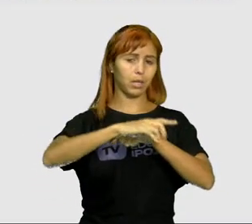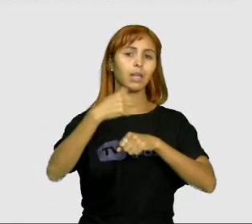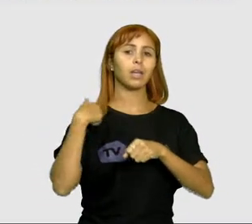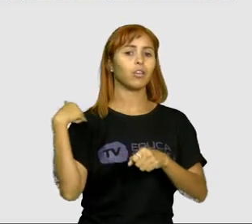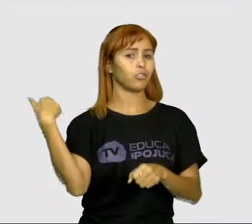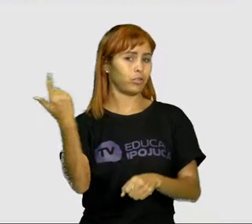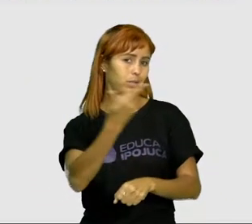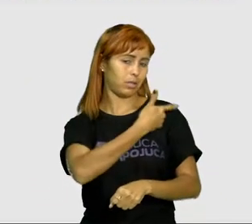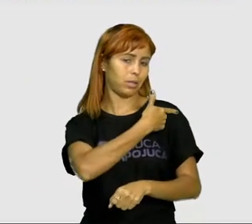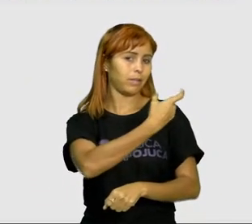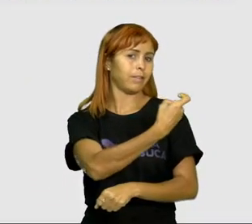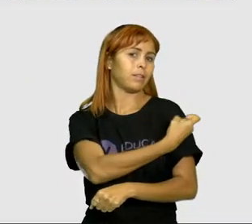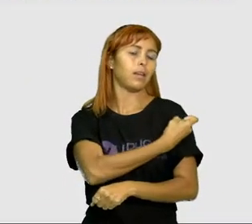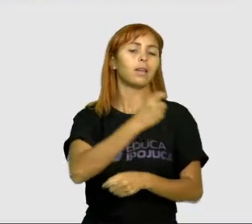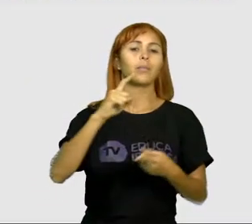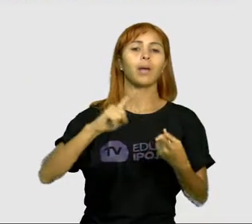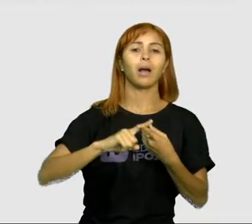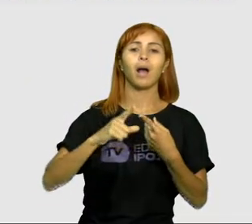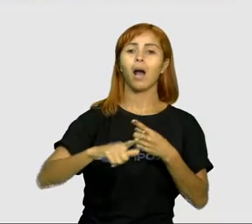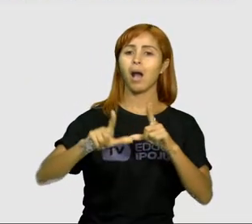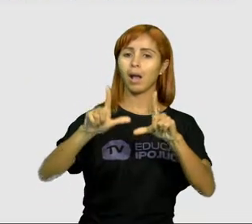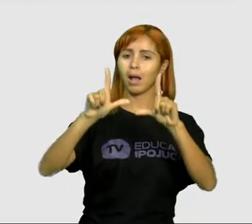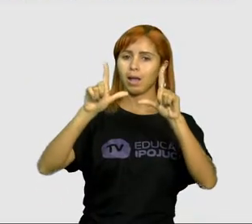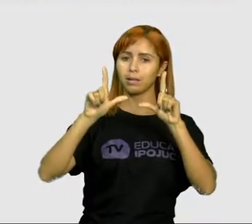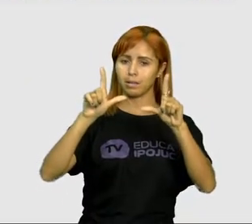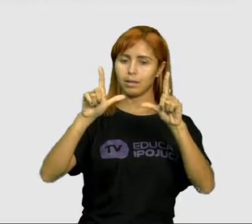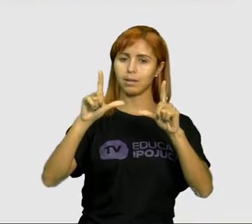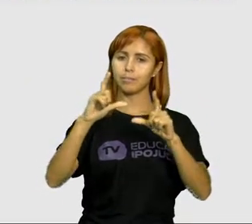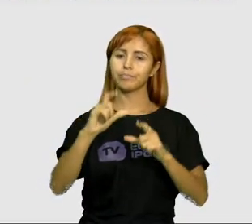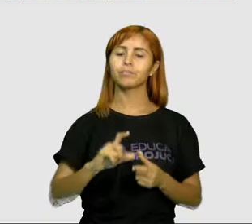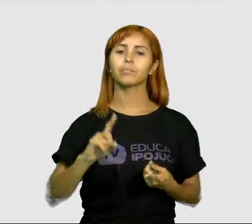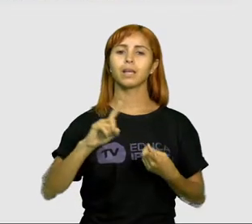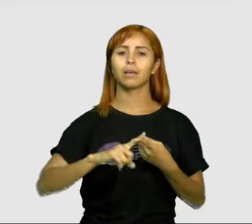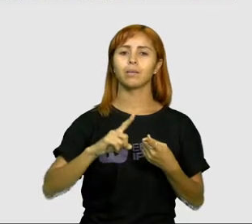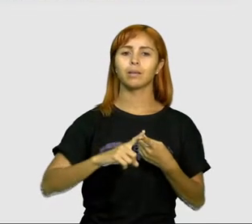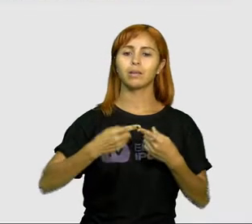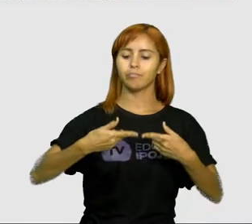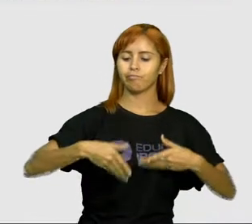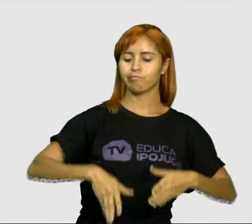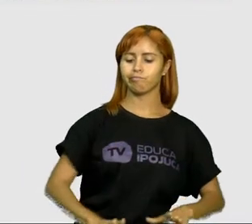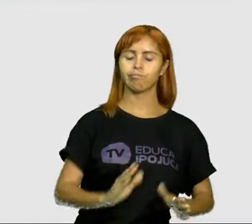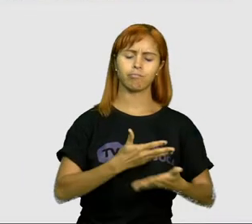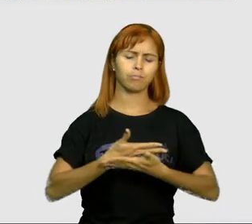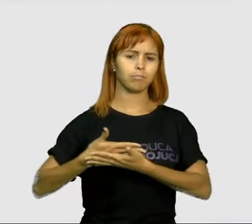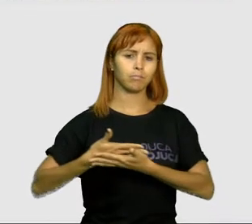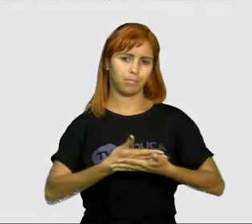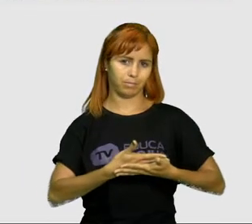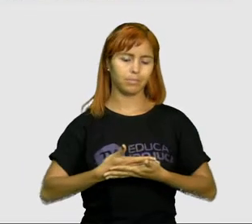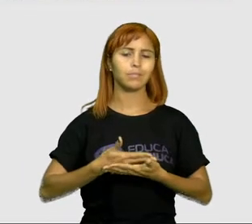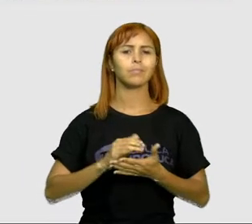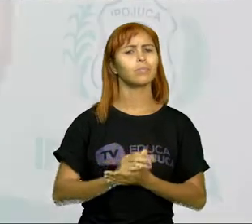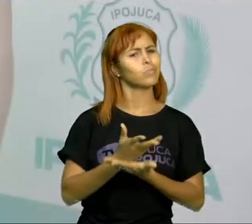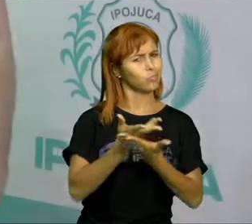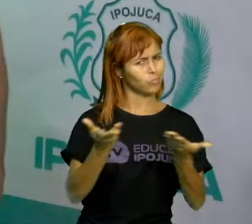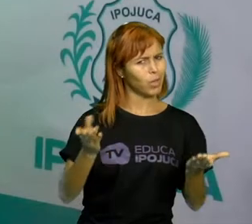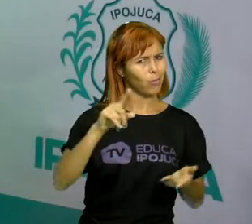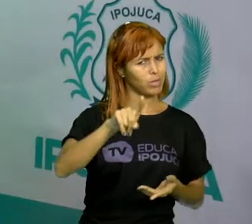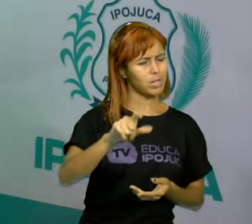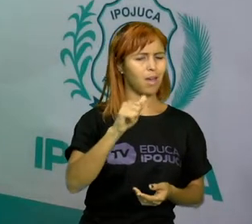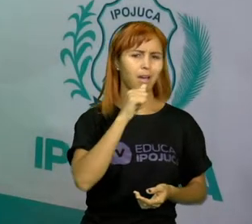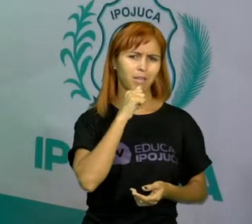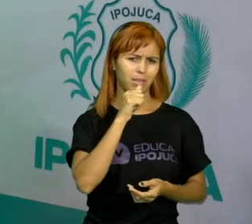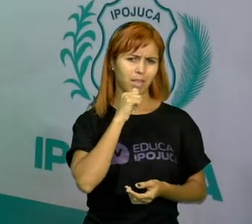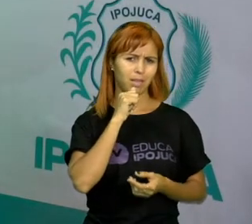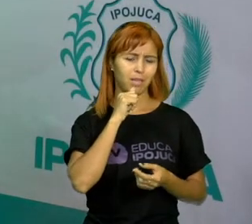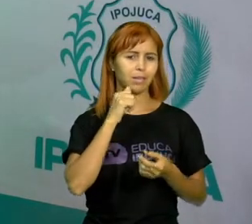E um cartão de vacinação, a Carteira de Vacinação, que a gente adquire desde a infância. Será que você ainda tem a